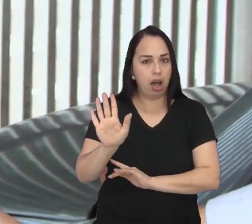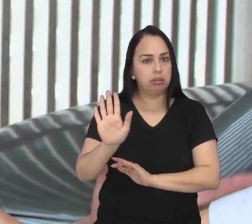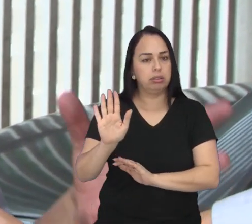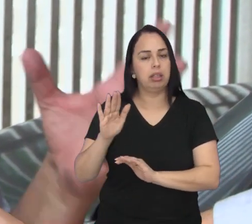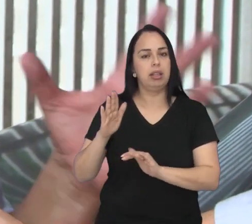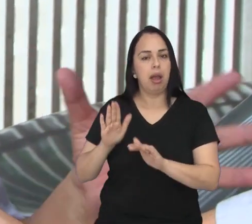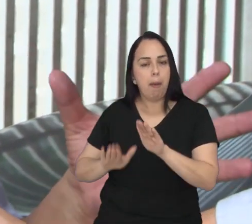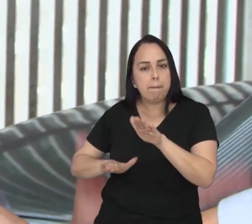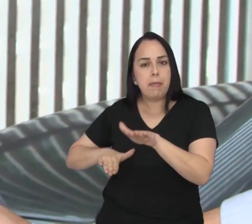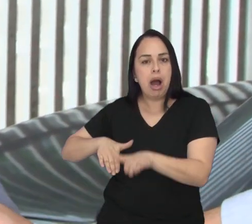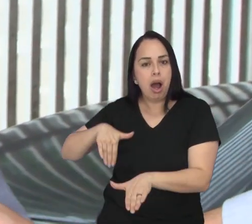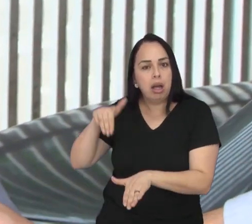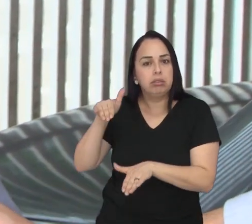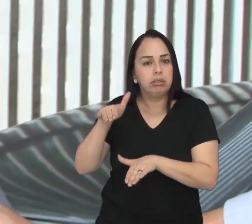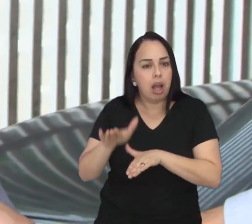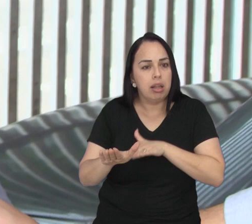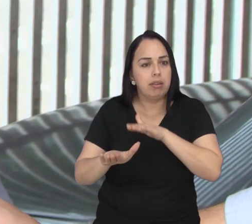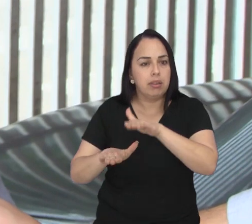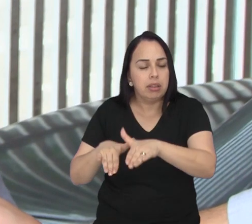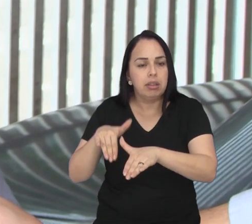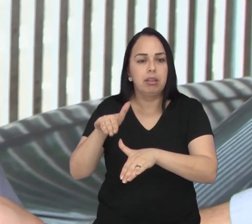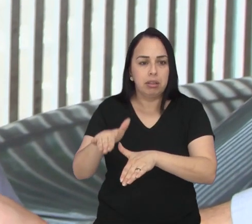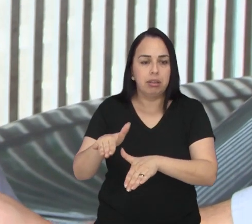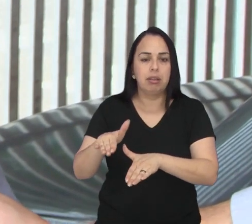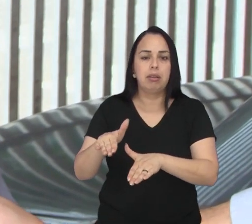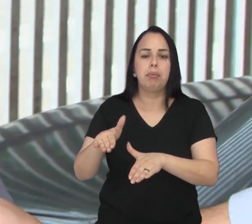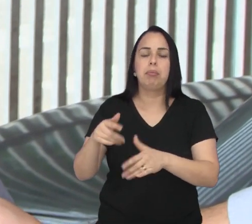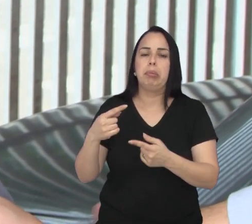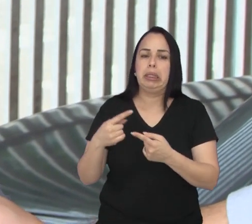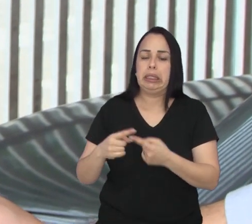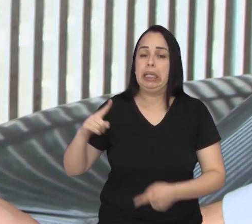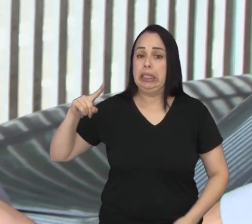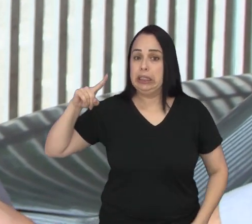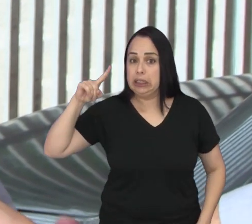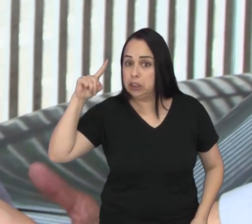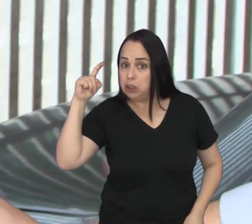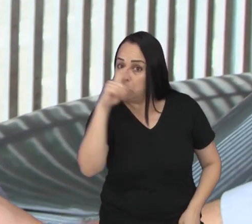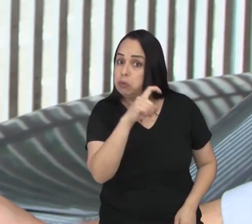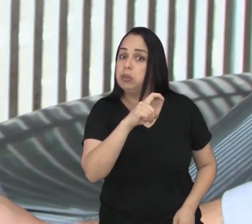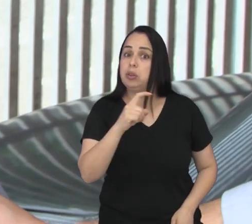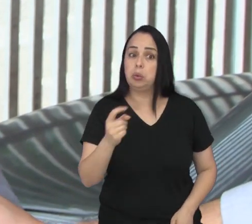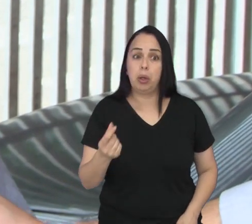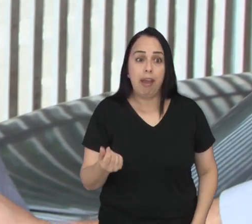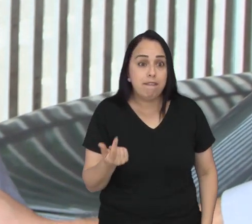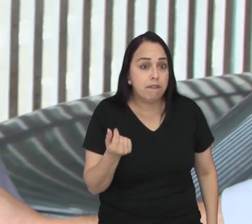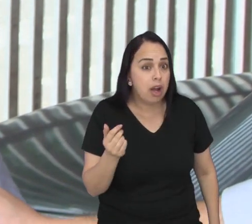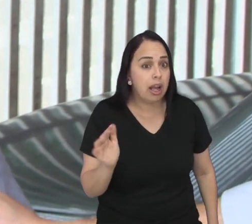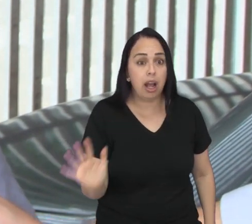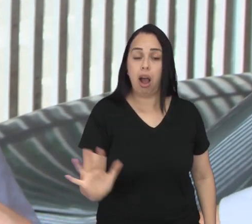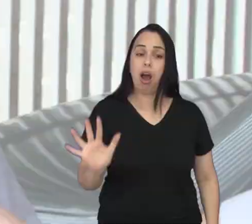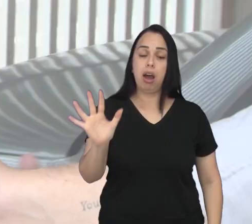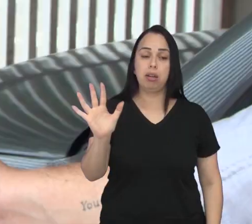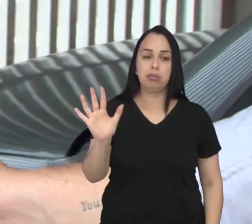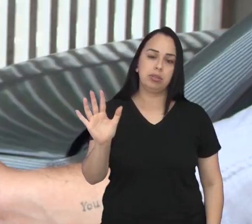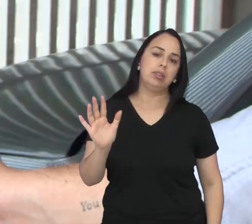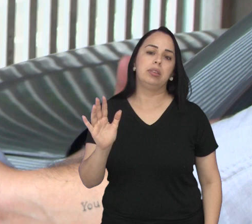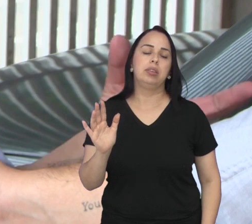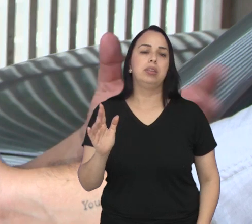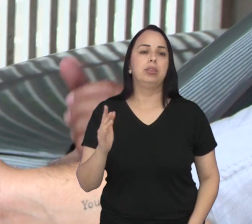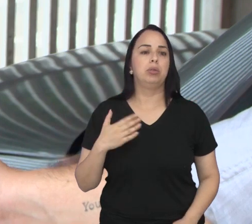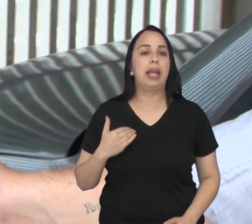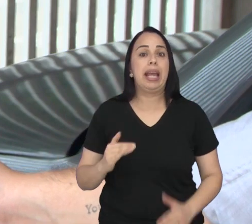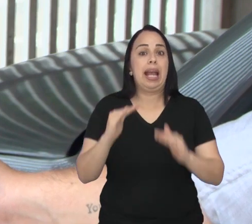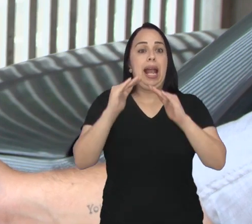porque acaba ficando muito oneroso. Todo esse trabalho não é fácil. Nós